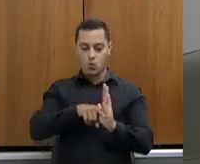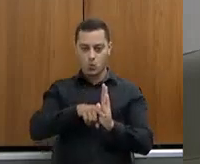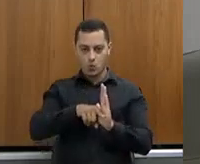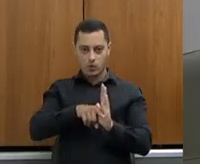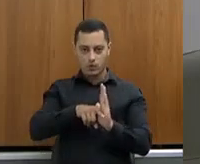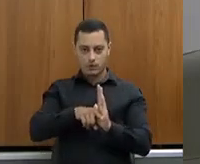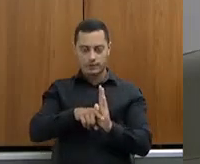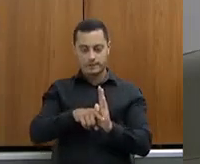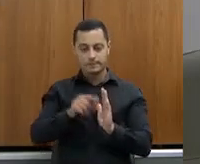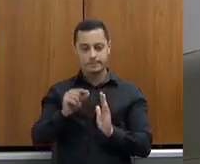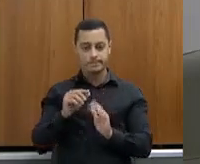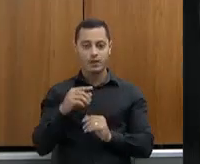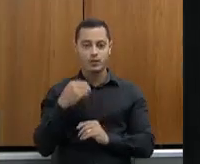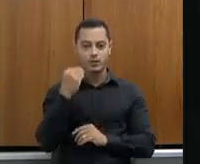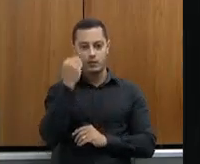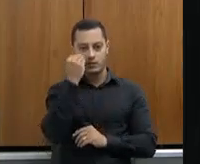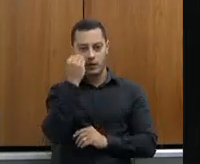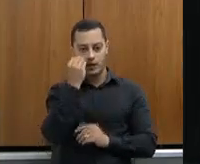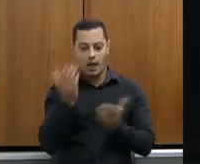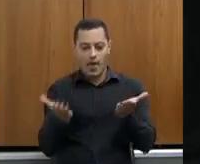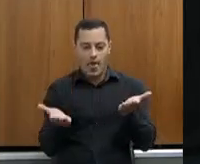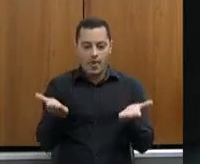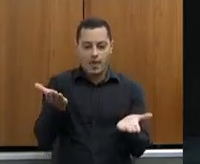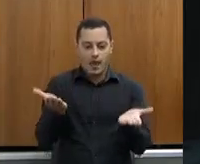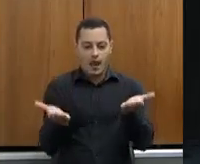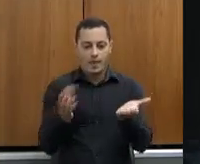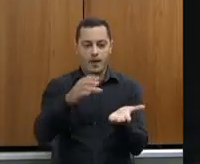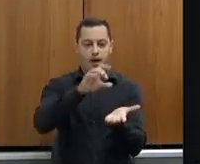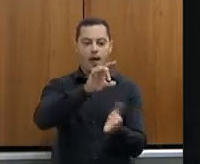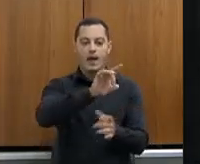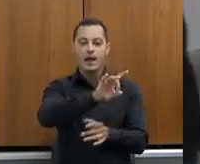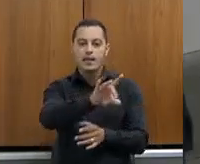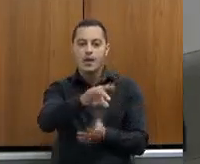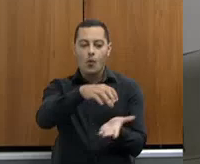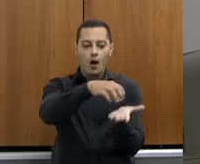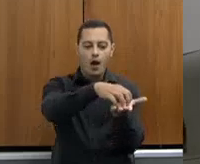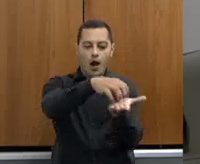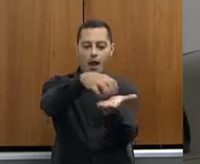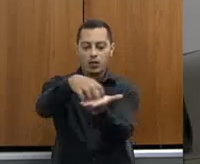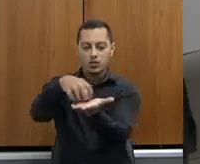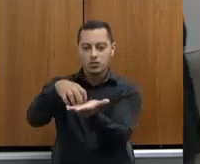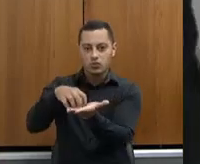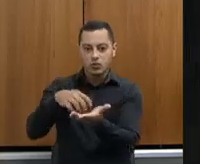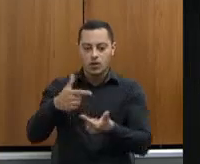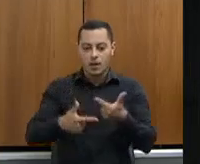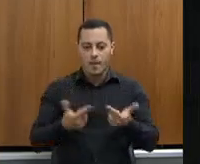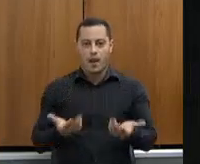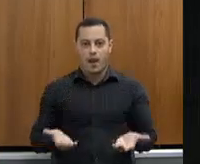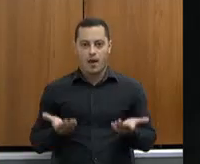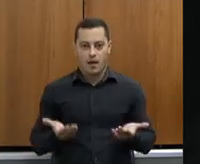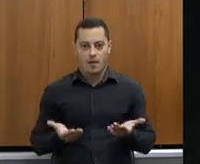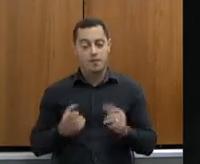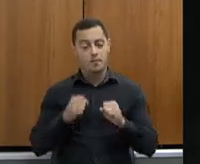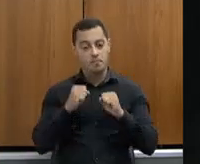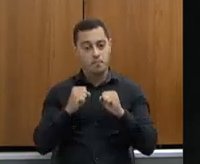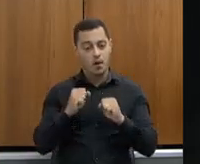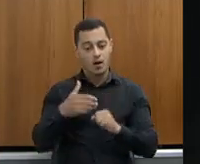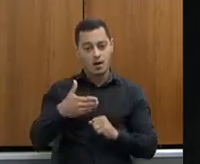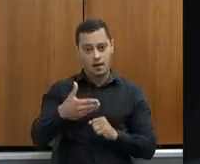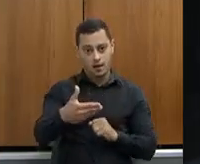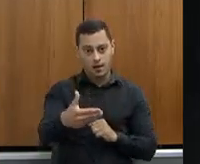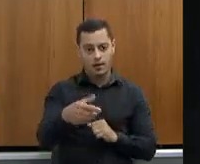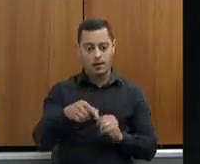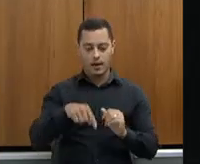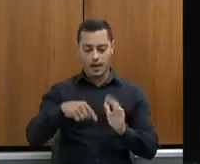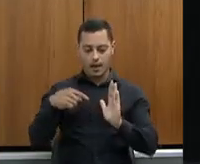tentar equalizar melhor essa atuação das regionais. Pode ser que esse estudo, e aí eu não sei se vai para frente ou não, ele aponte